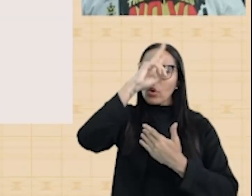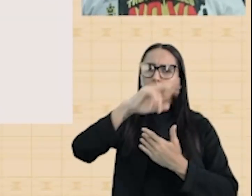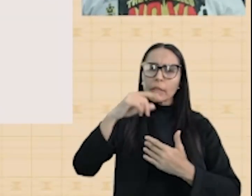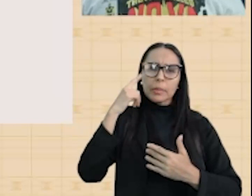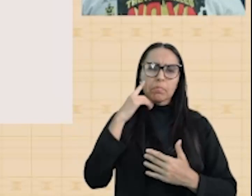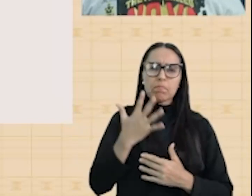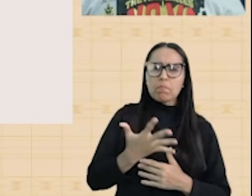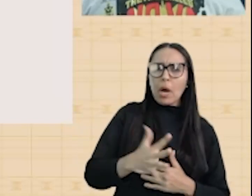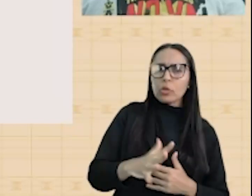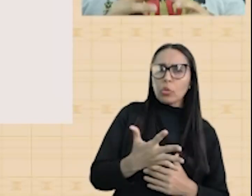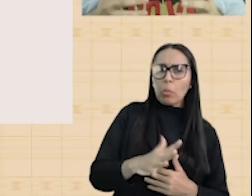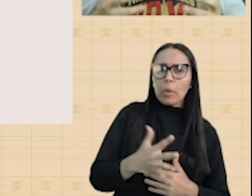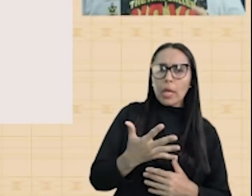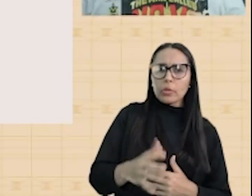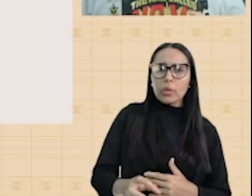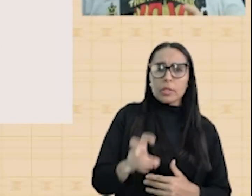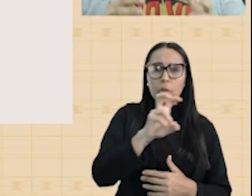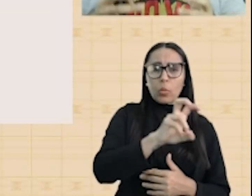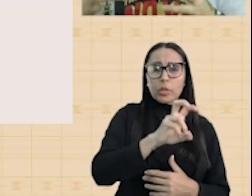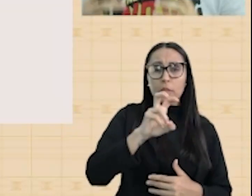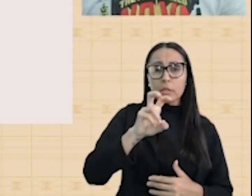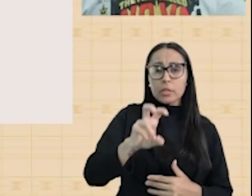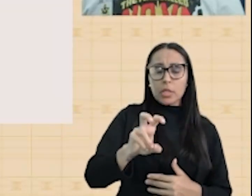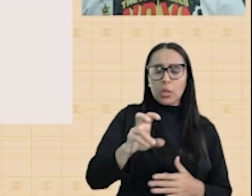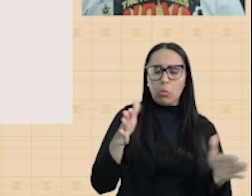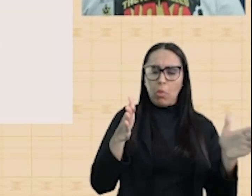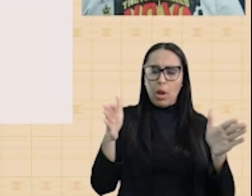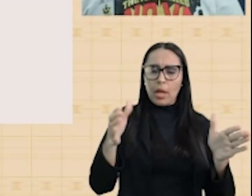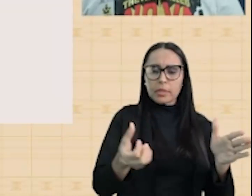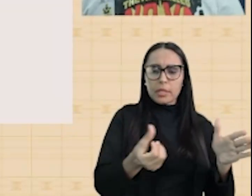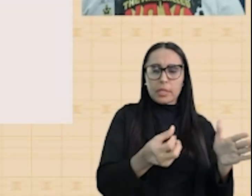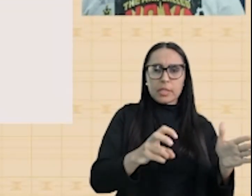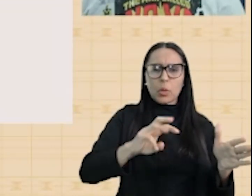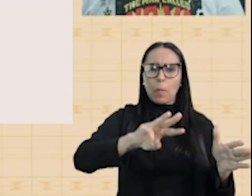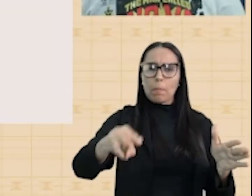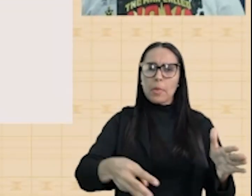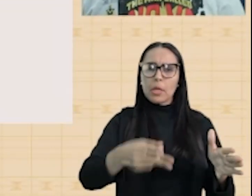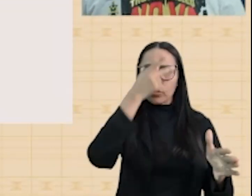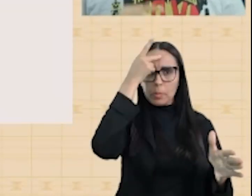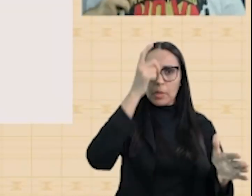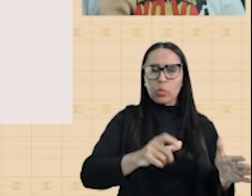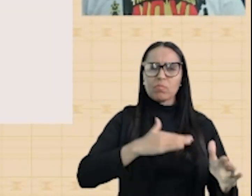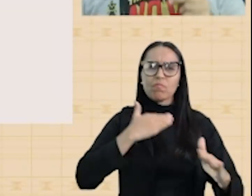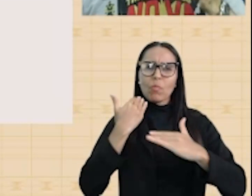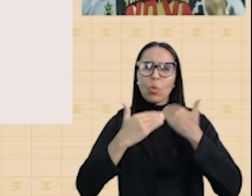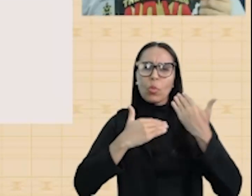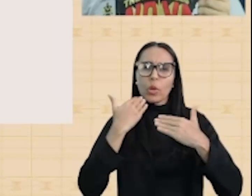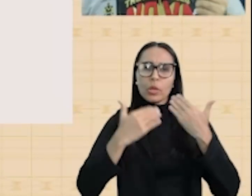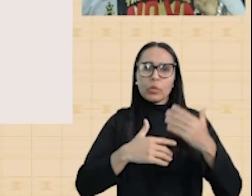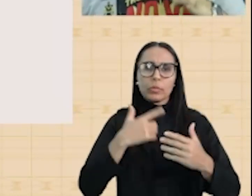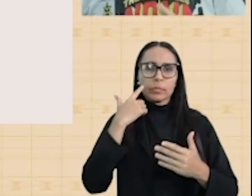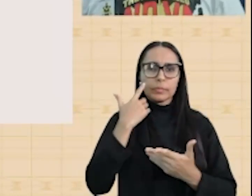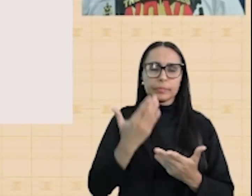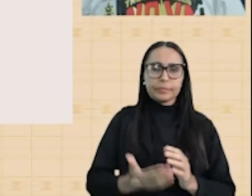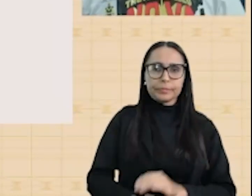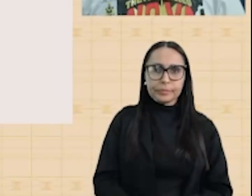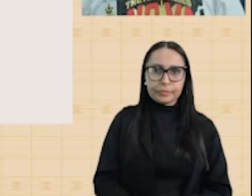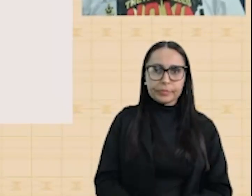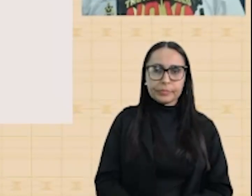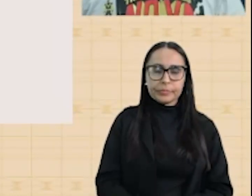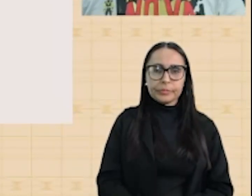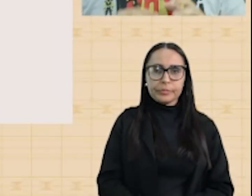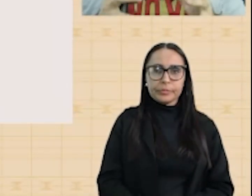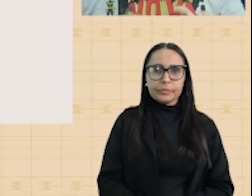morte de aproximadamente 55 a 65 milhões de pessoas, seja de forma direta ou